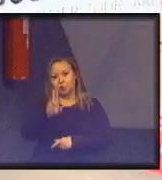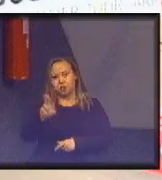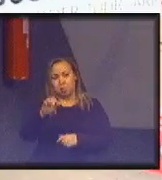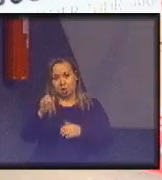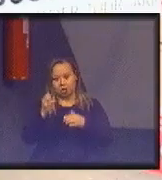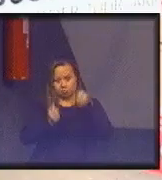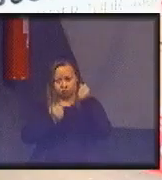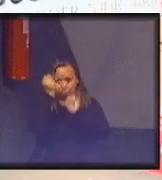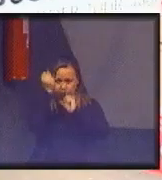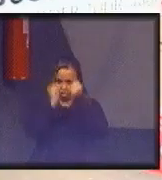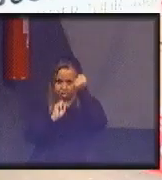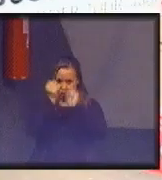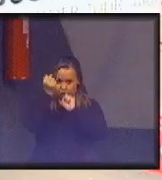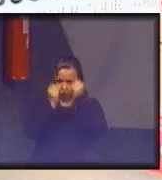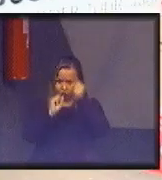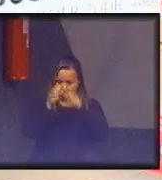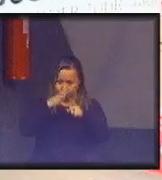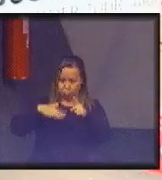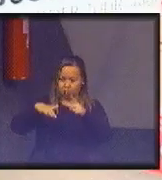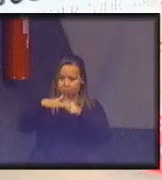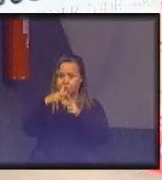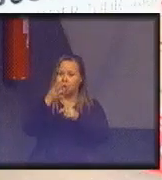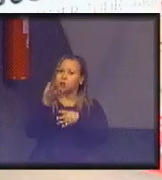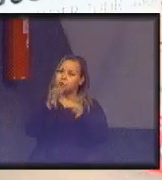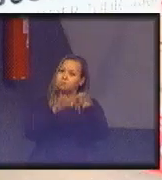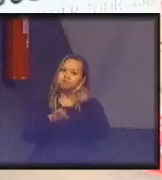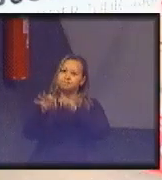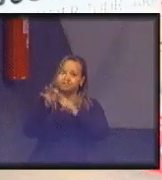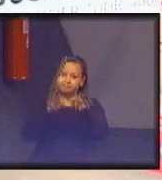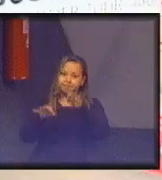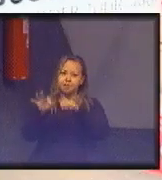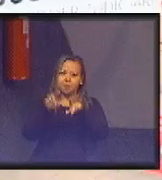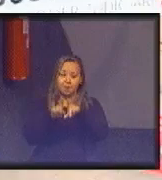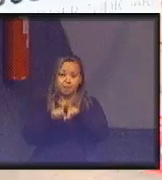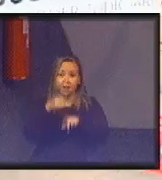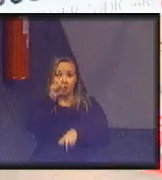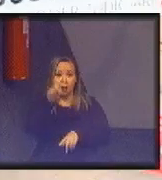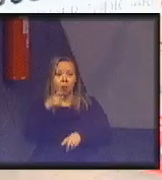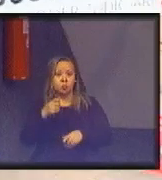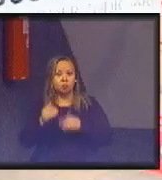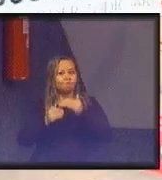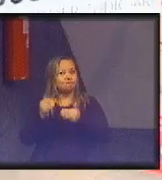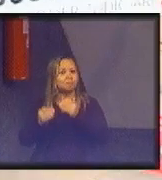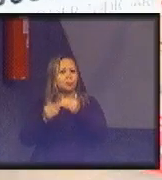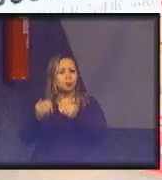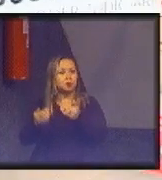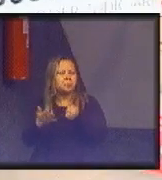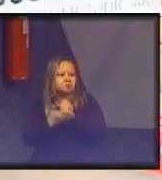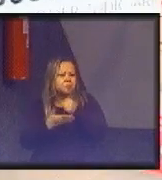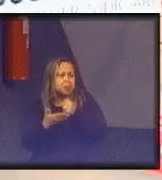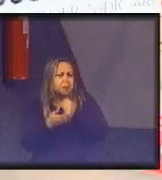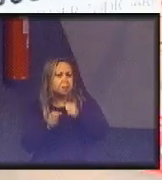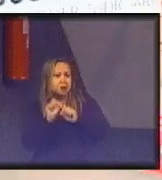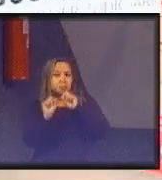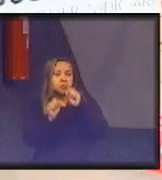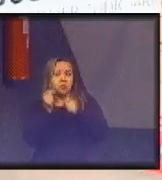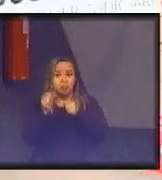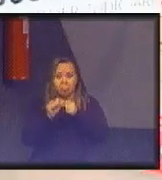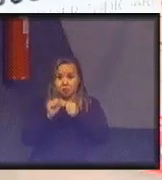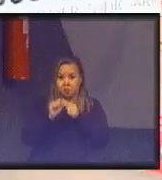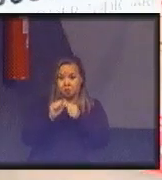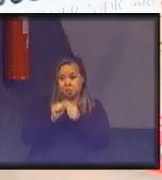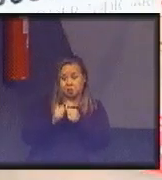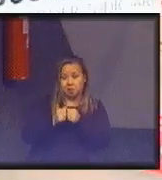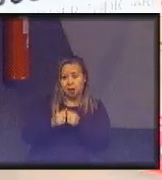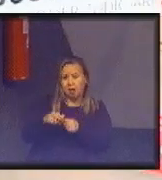indústria e sociedade organizada. Eu sou um desenvolvedor. Basicamente, o que eu faço é pegar